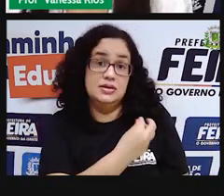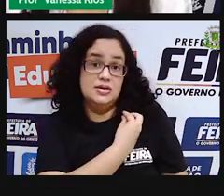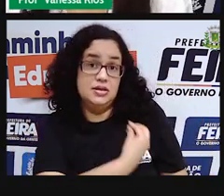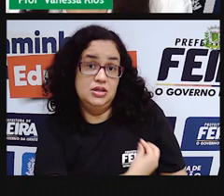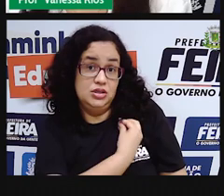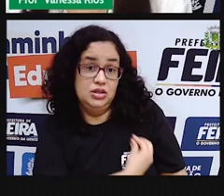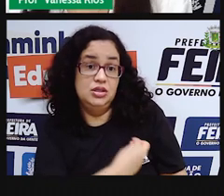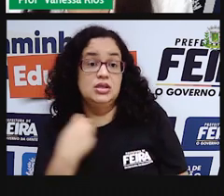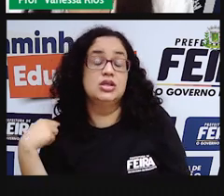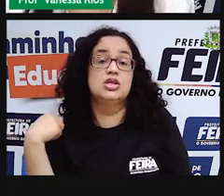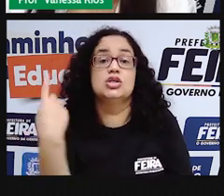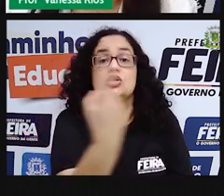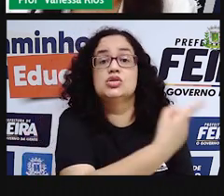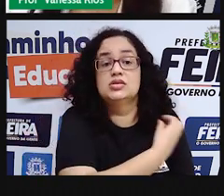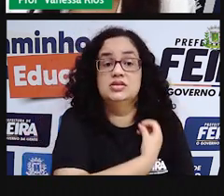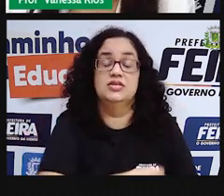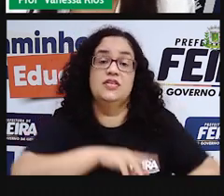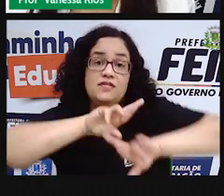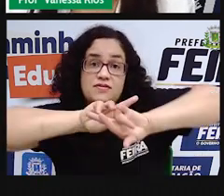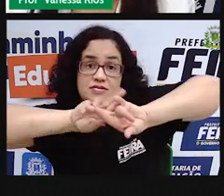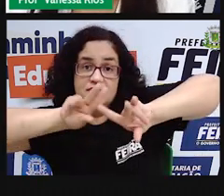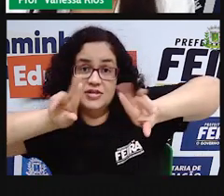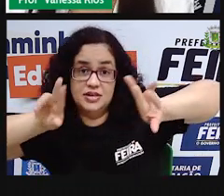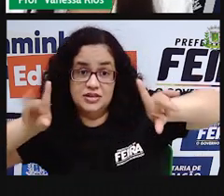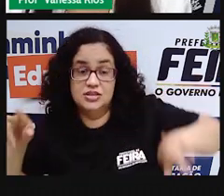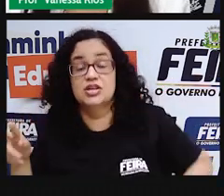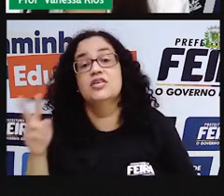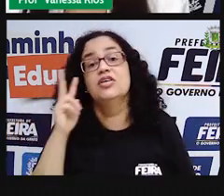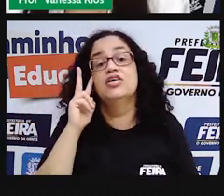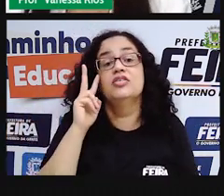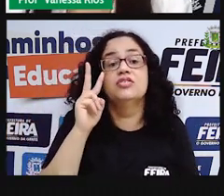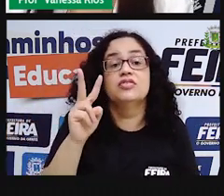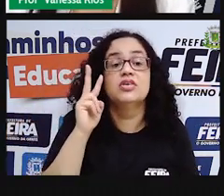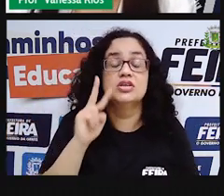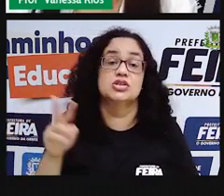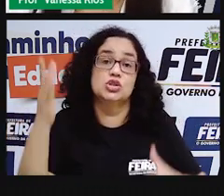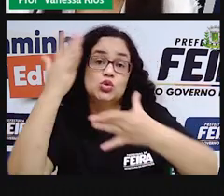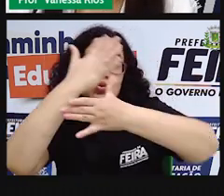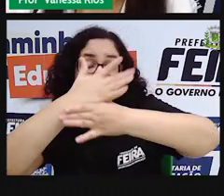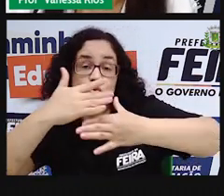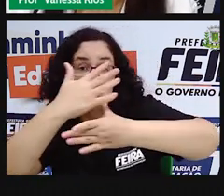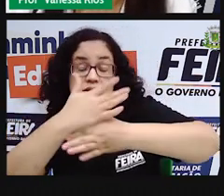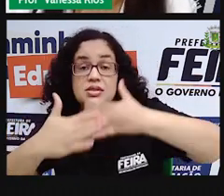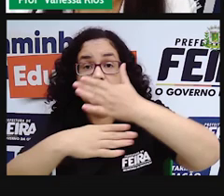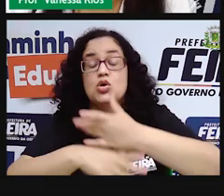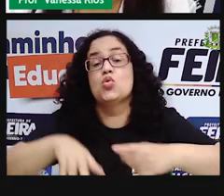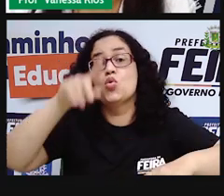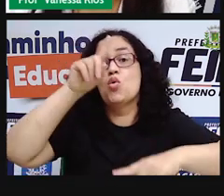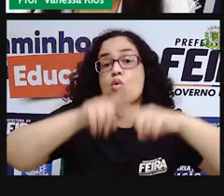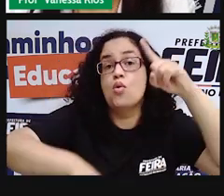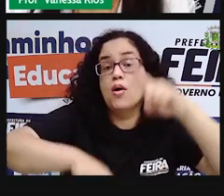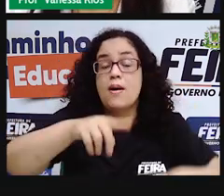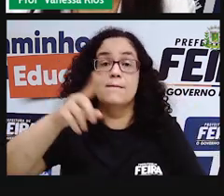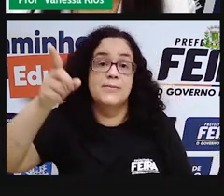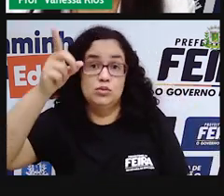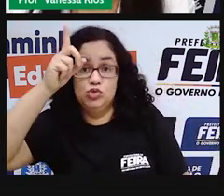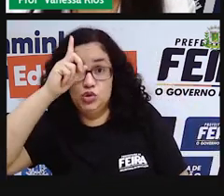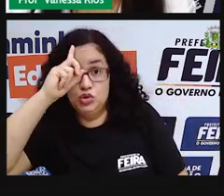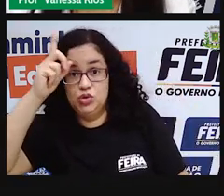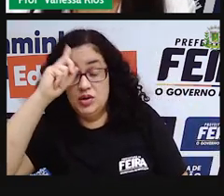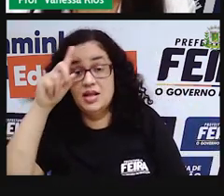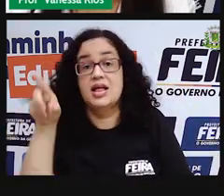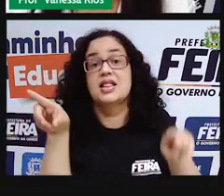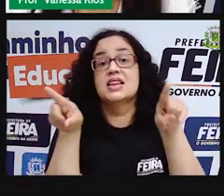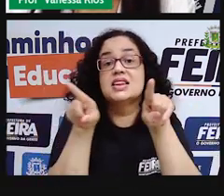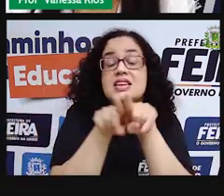cotidiano de diversas formas. já vimos aí nas construções, nos objetos do nosso dia a dia e também